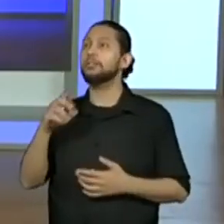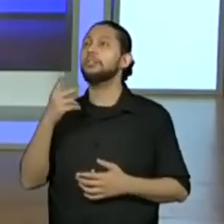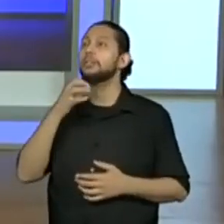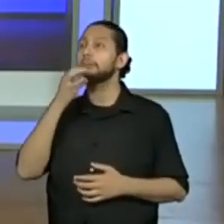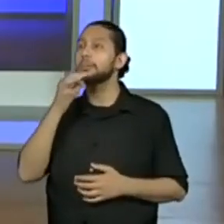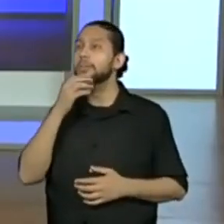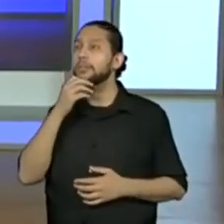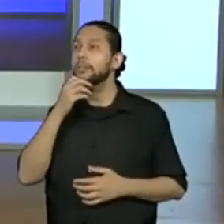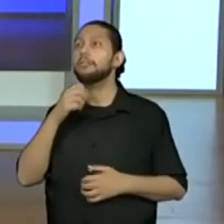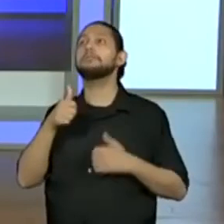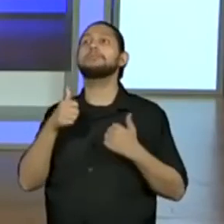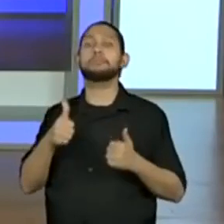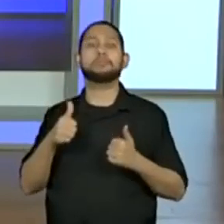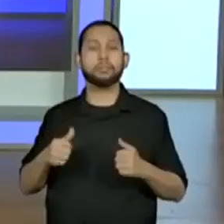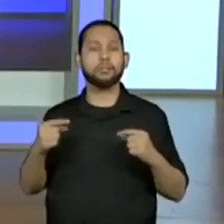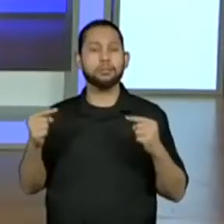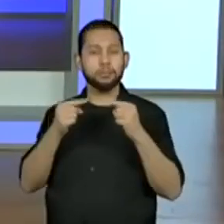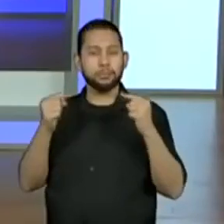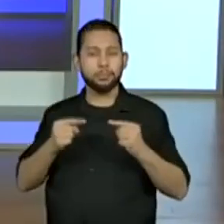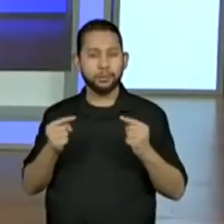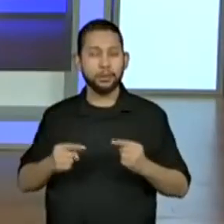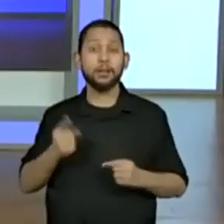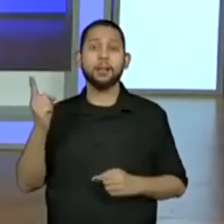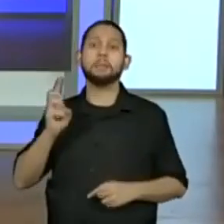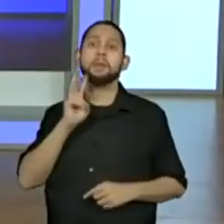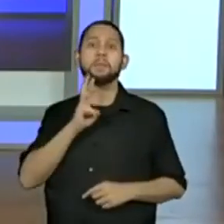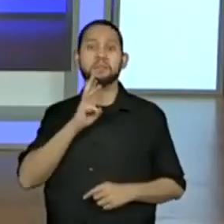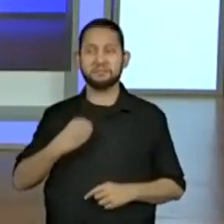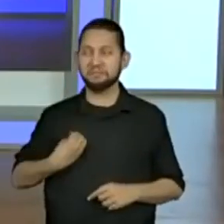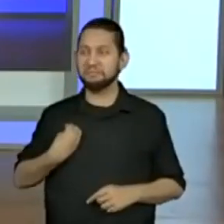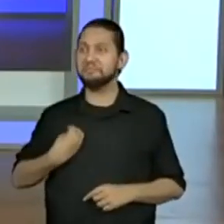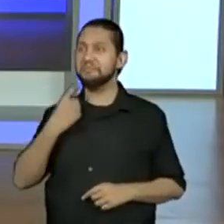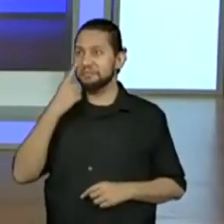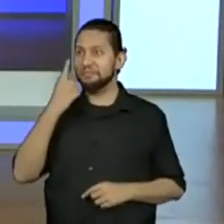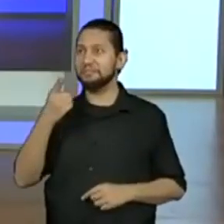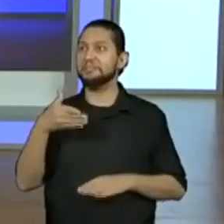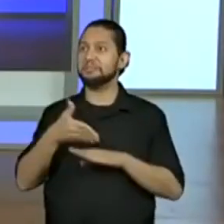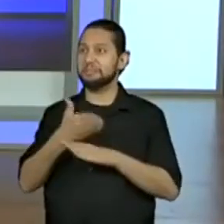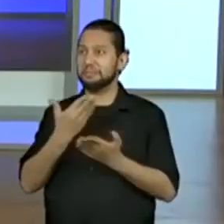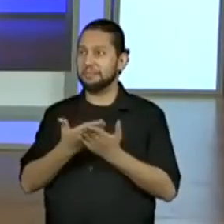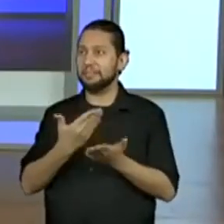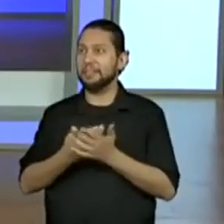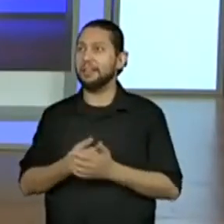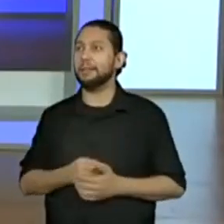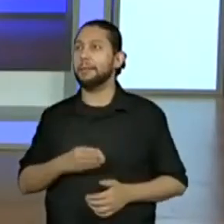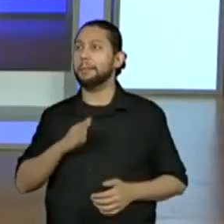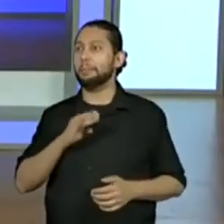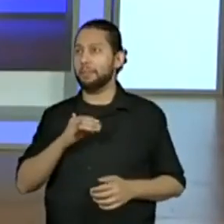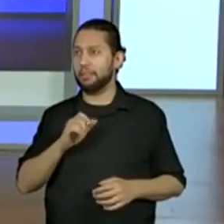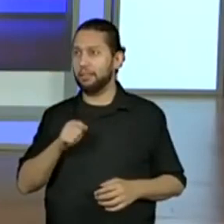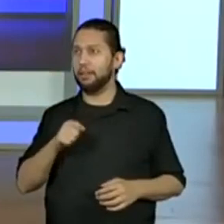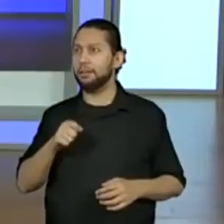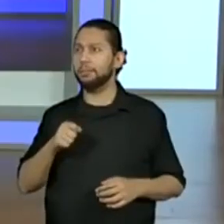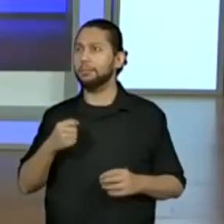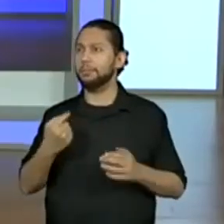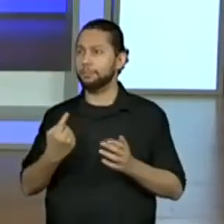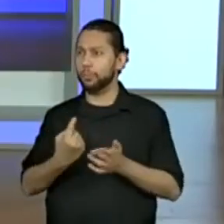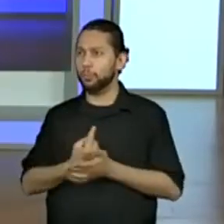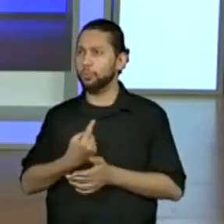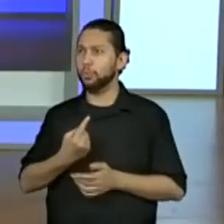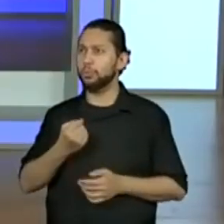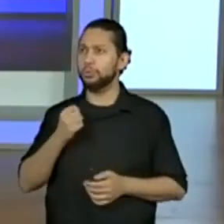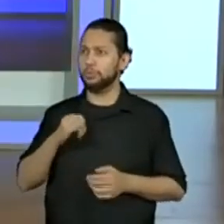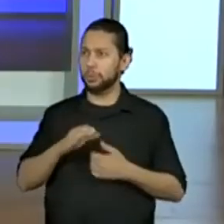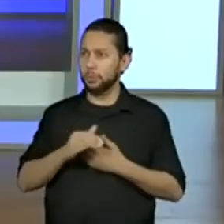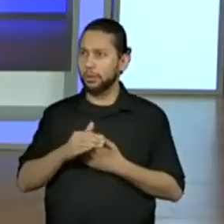relacionando a imagem, galera de Mauá presente, Beatriz, isso mesmo. Olha só,